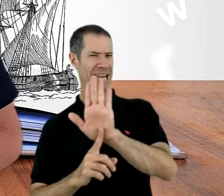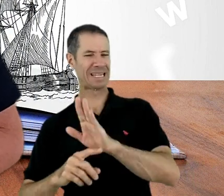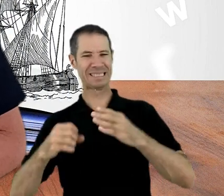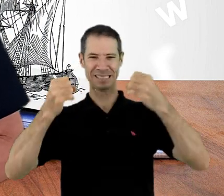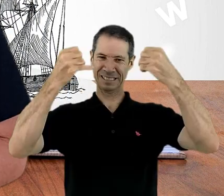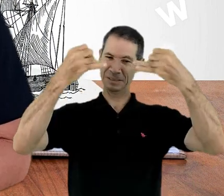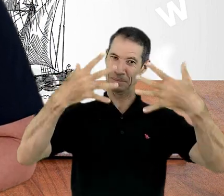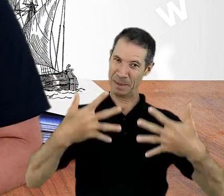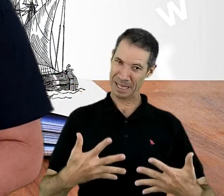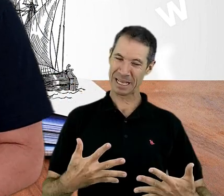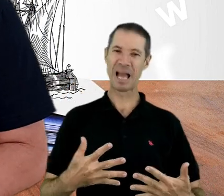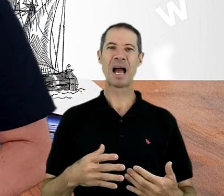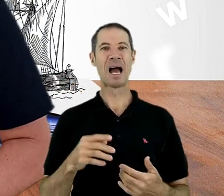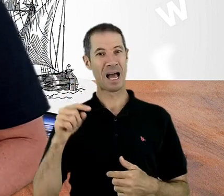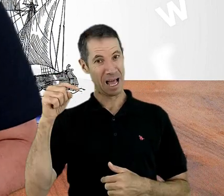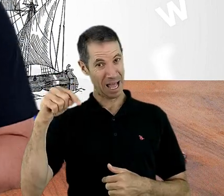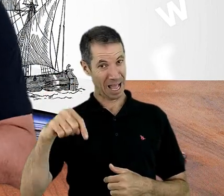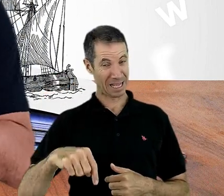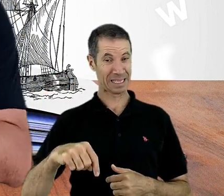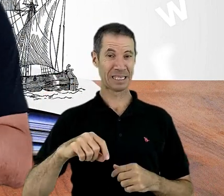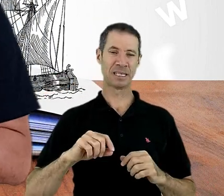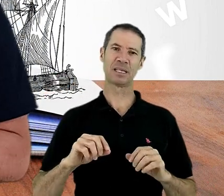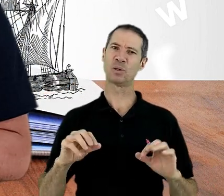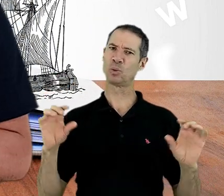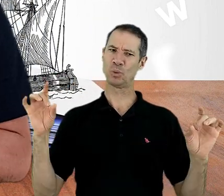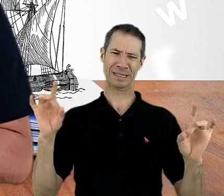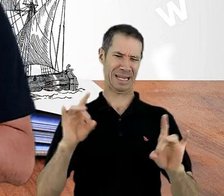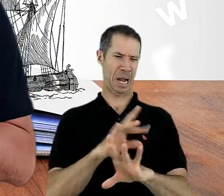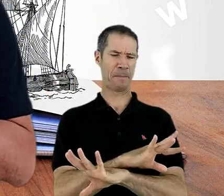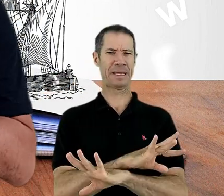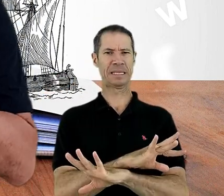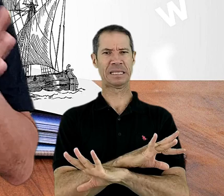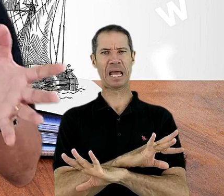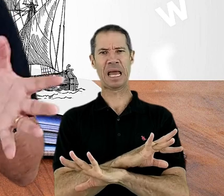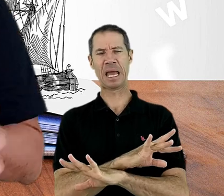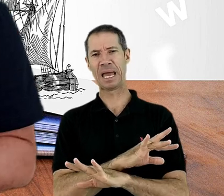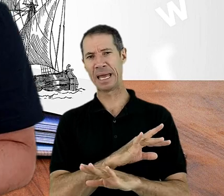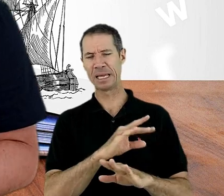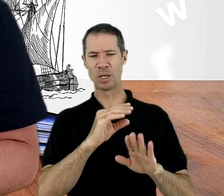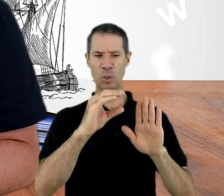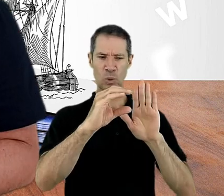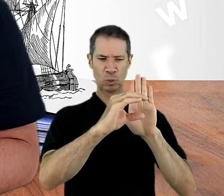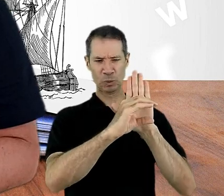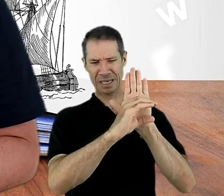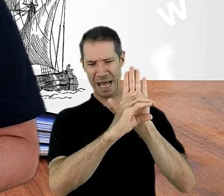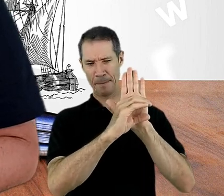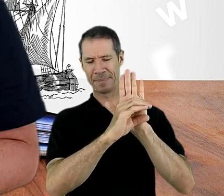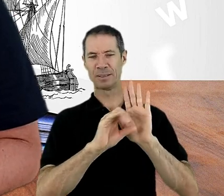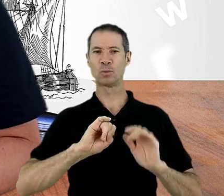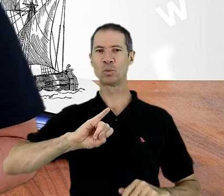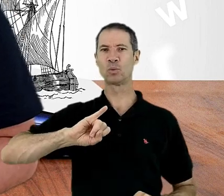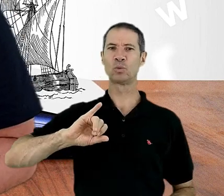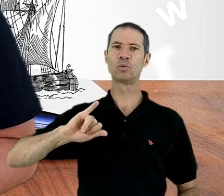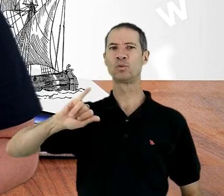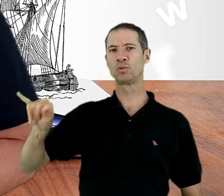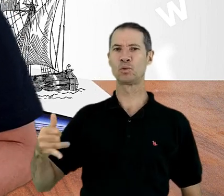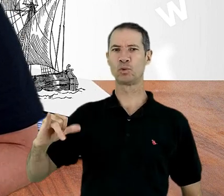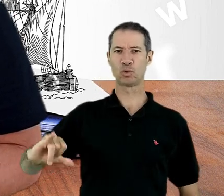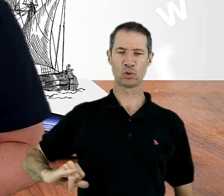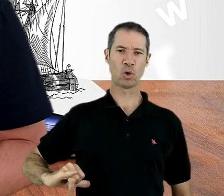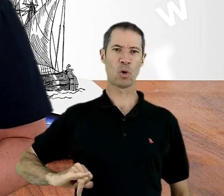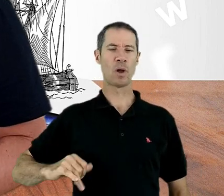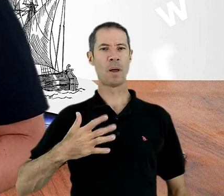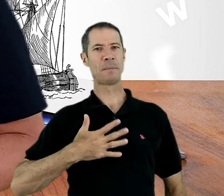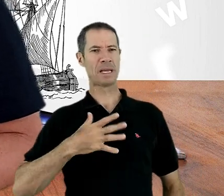melhor aqui, quando eu terminei a edição dos capítulos de Jó, minha amada esposa me